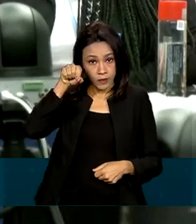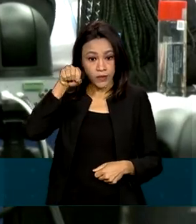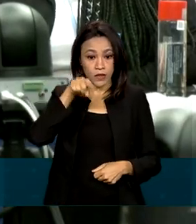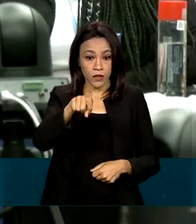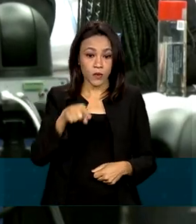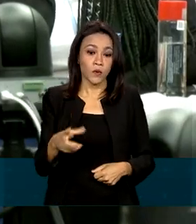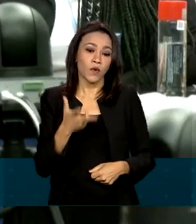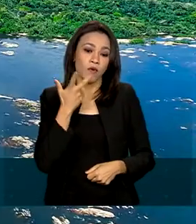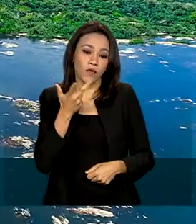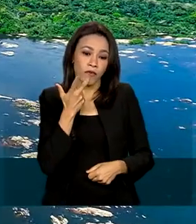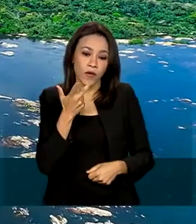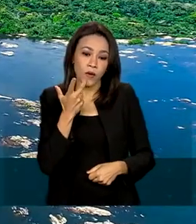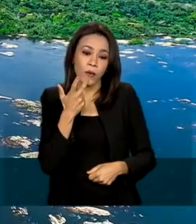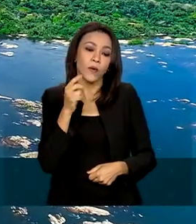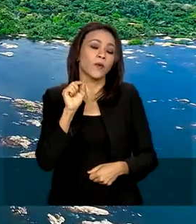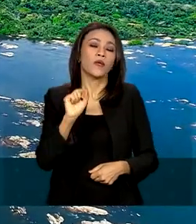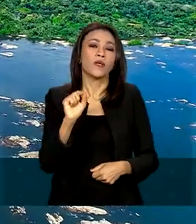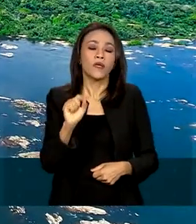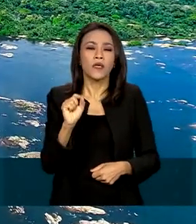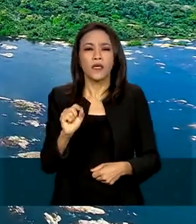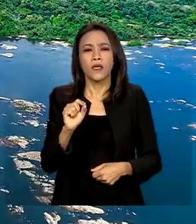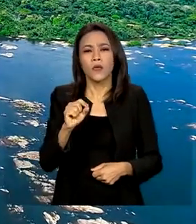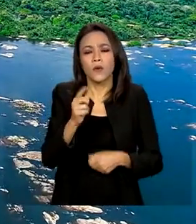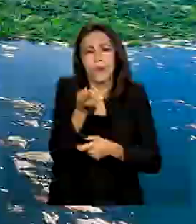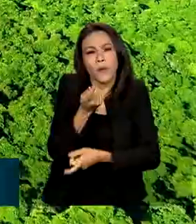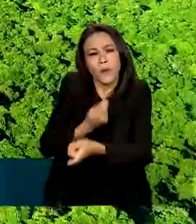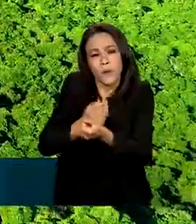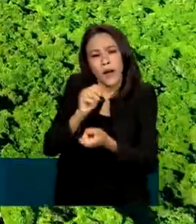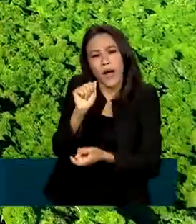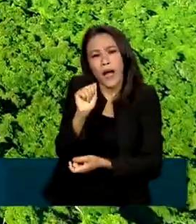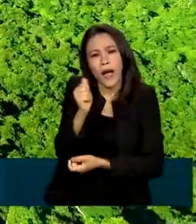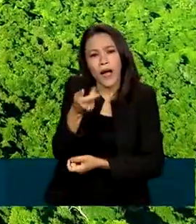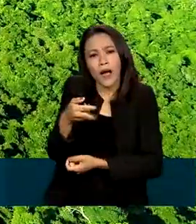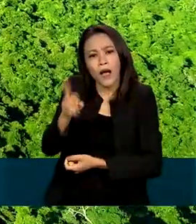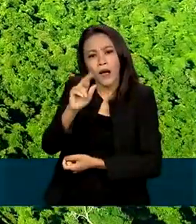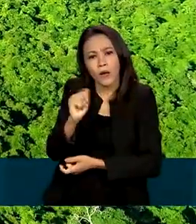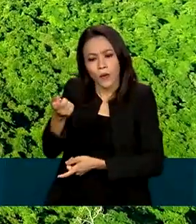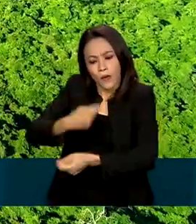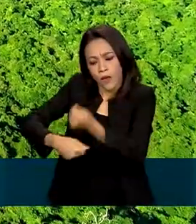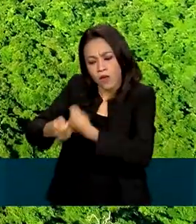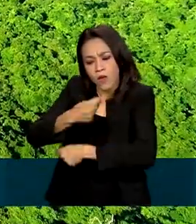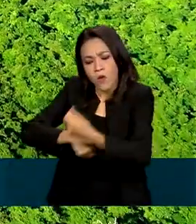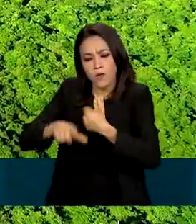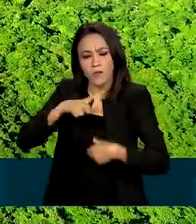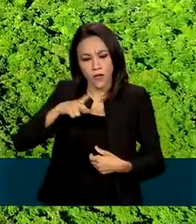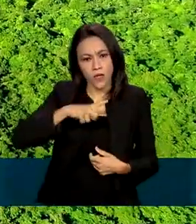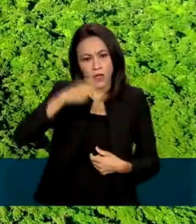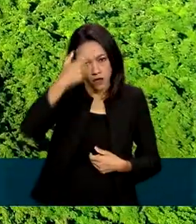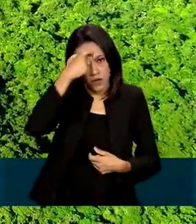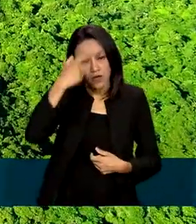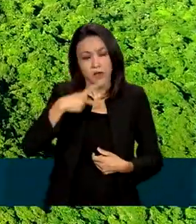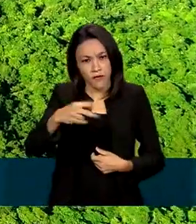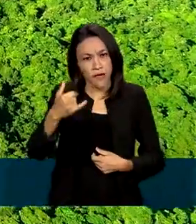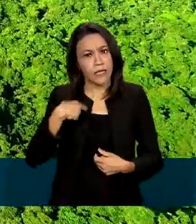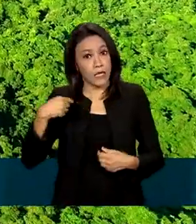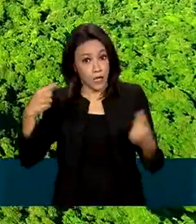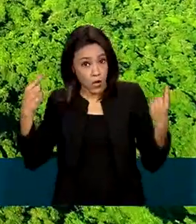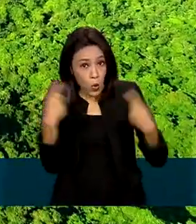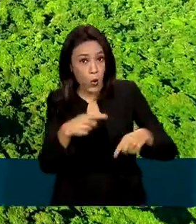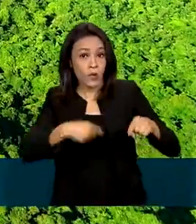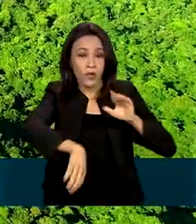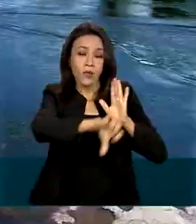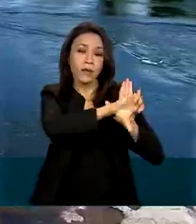disse que o agronegócio tem consciência ambiental no país e reafirmou que fará um combate intenso contra crimes ambientais,